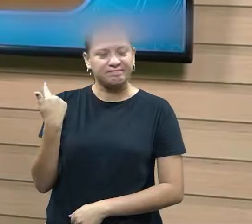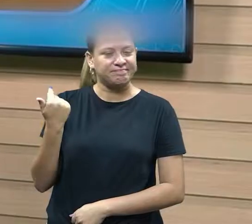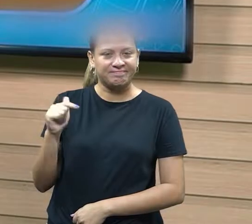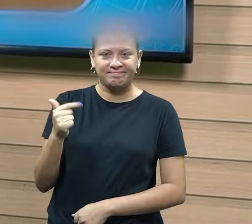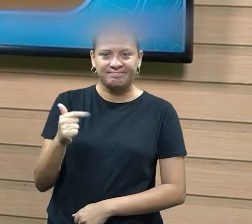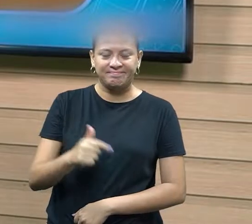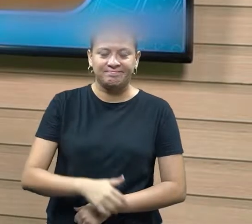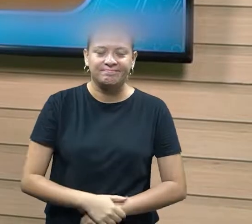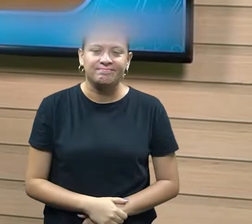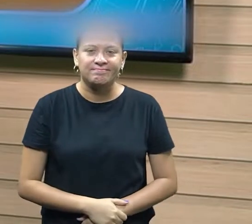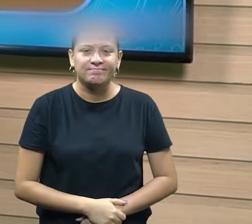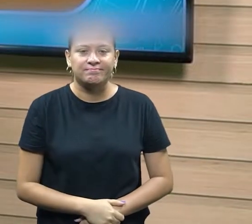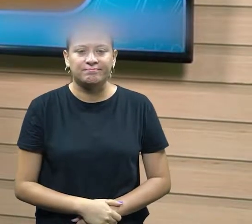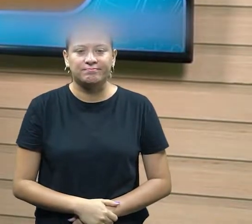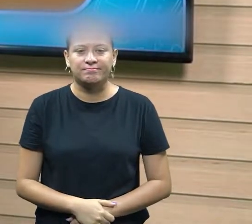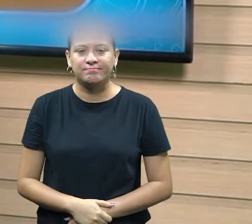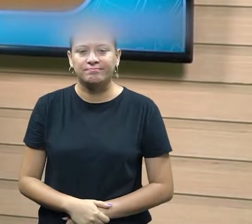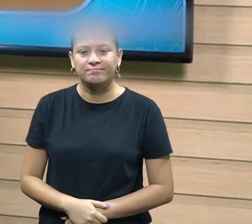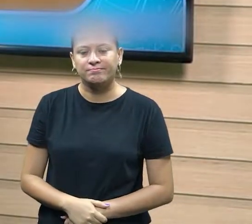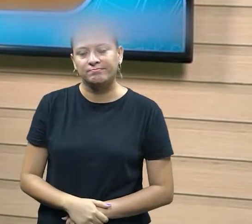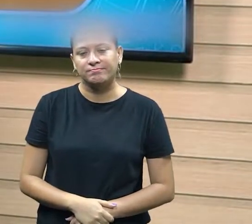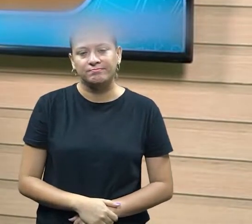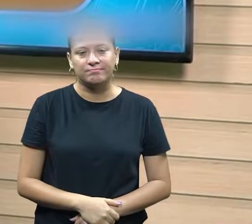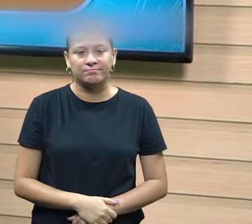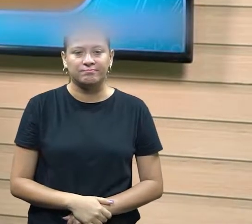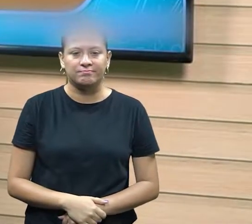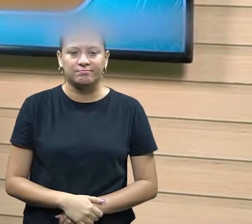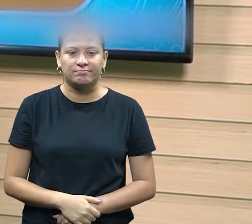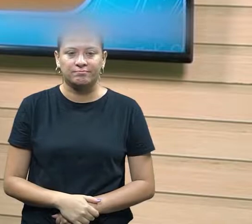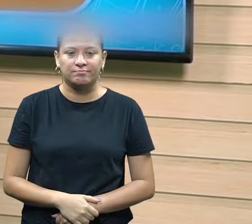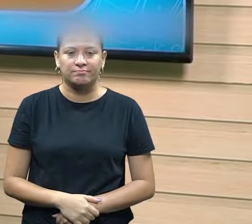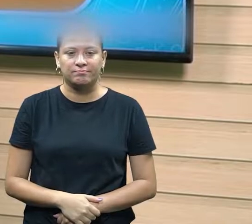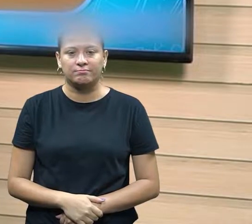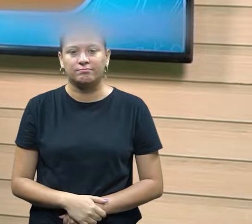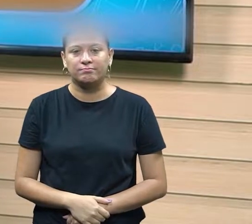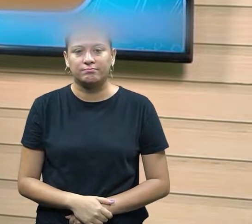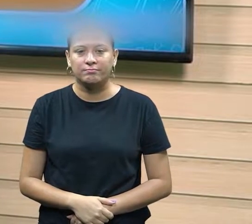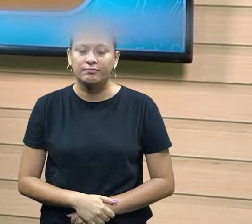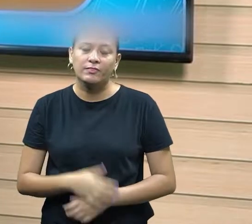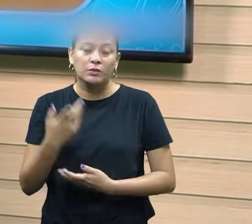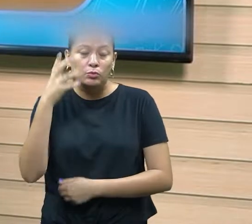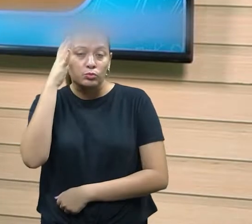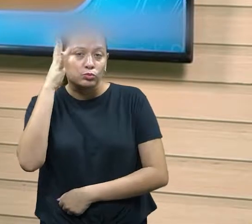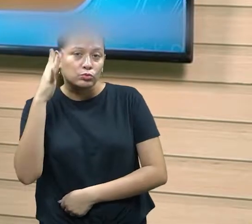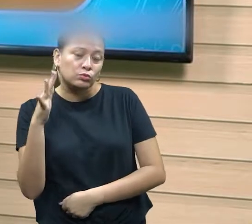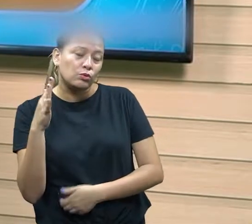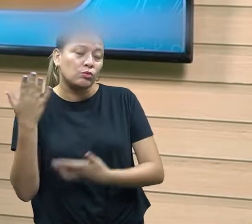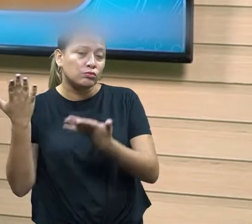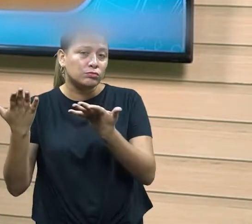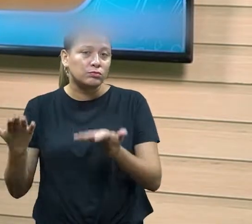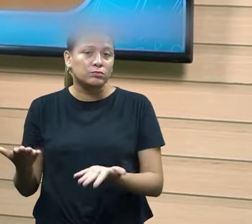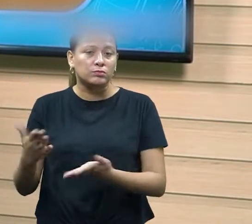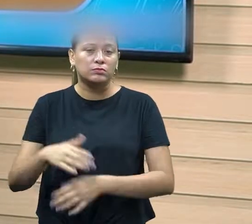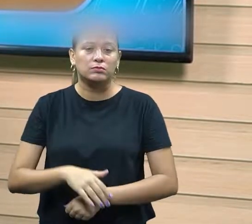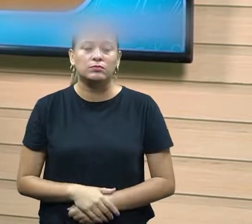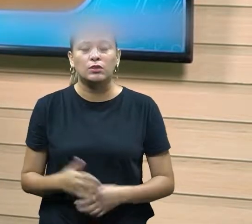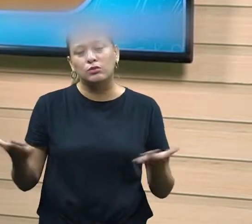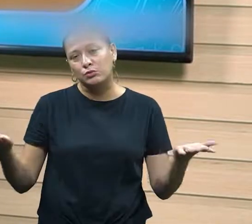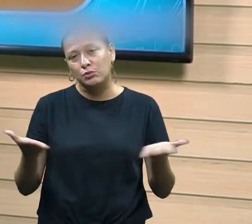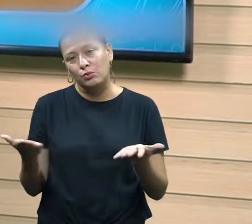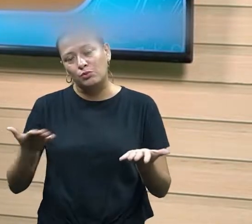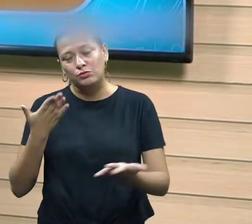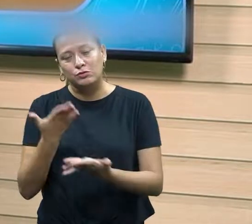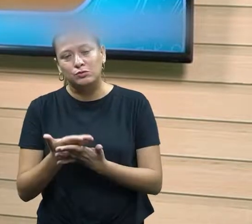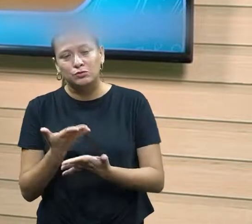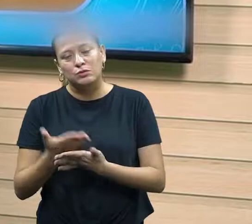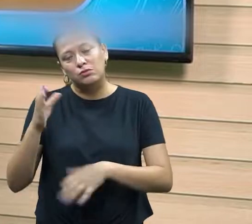Então, e não é mesmo a própria questão do sonho de vocês estar nesse estudo, né? Nesse